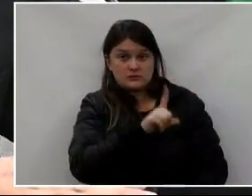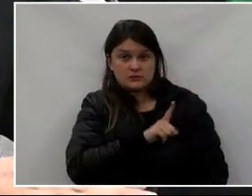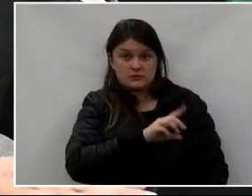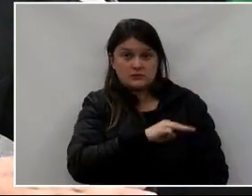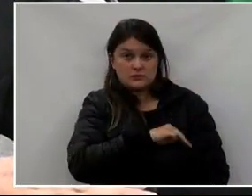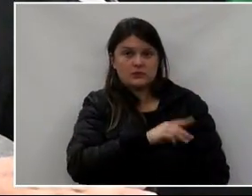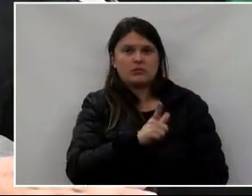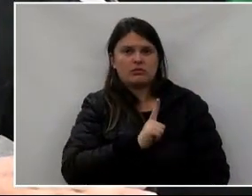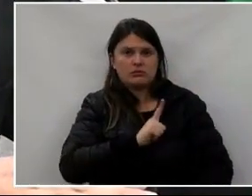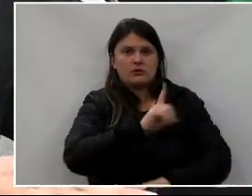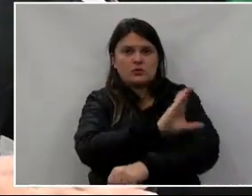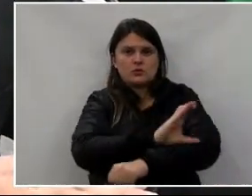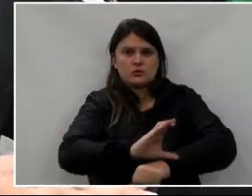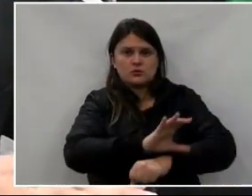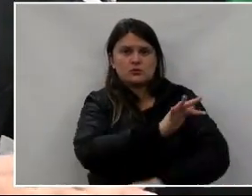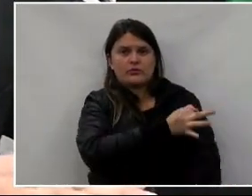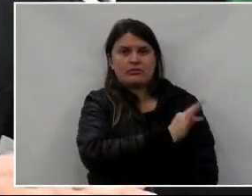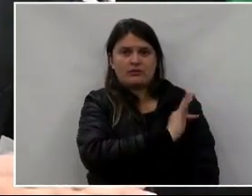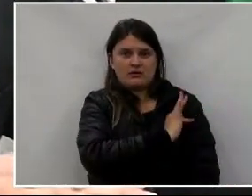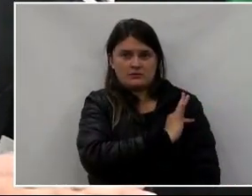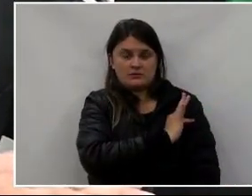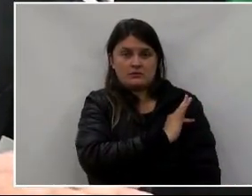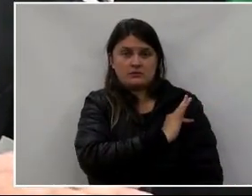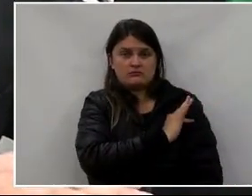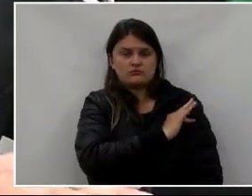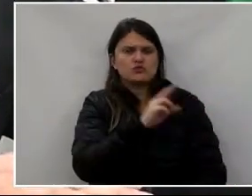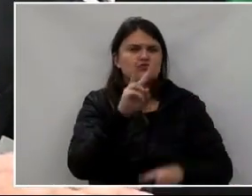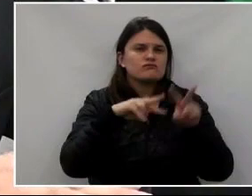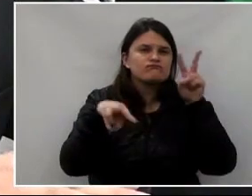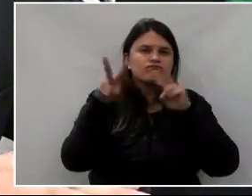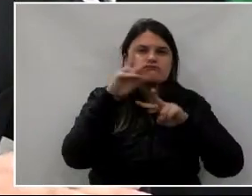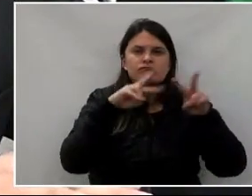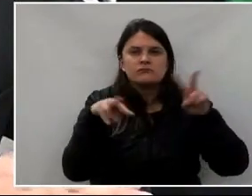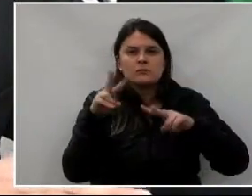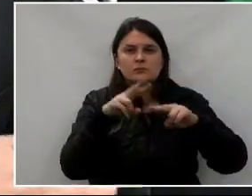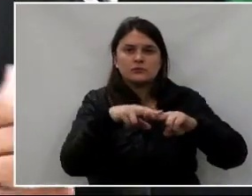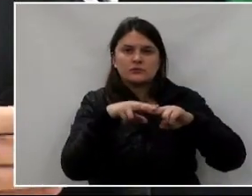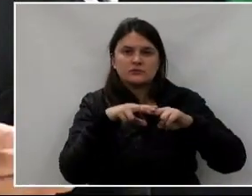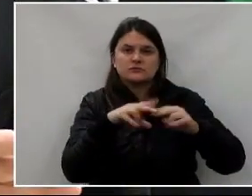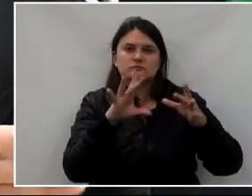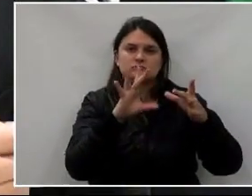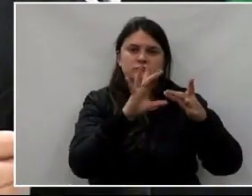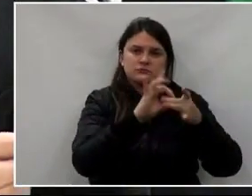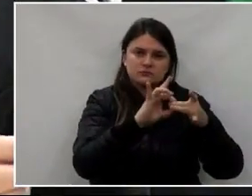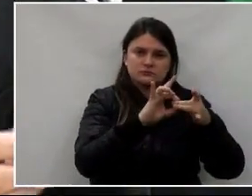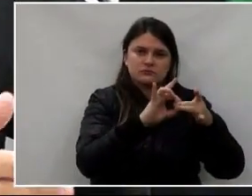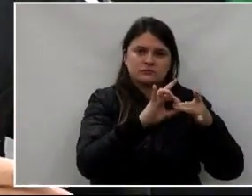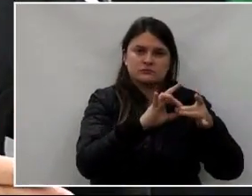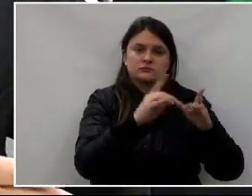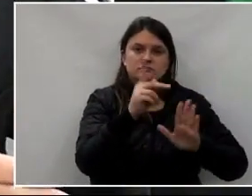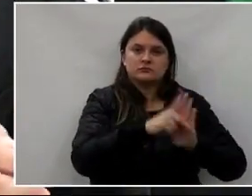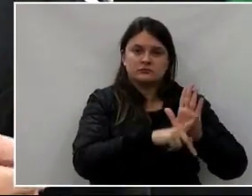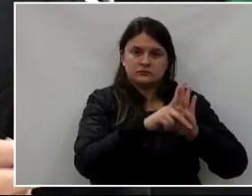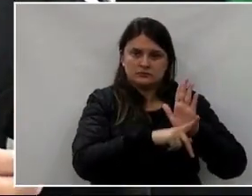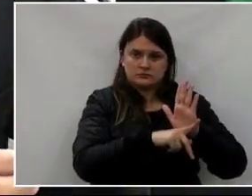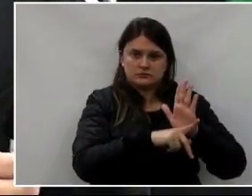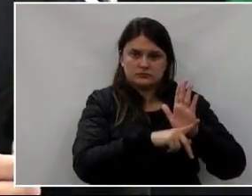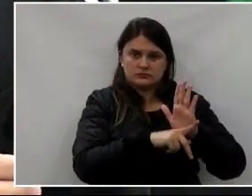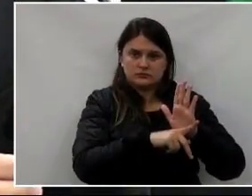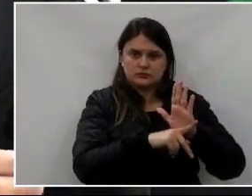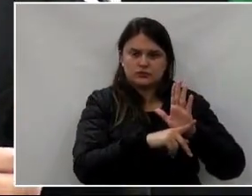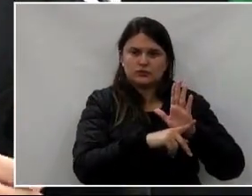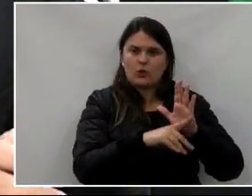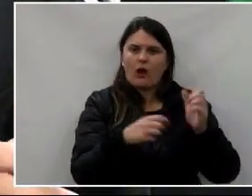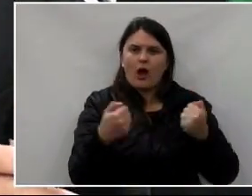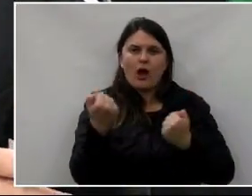cursos técnicos, mas aonde nós vimos, por causa dessa parceria, e este projeto ser tocado a várias